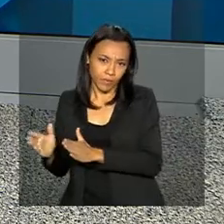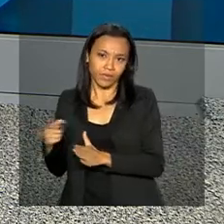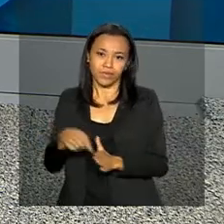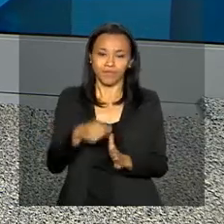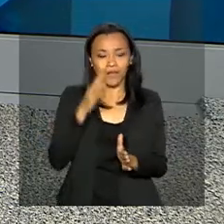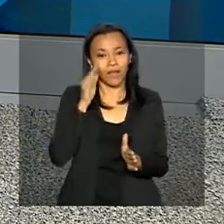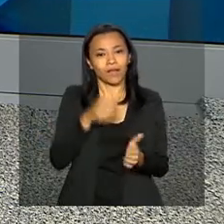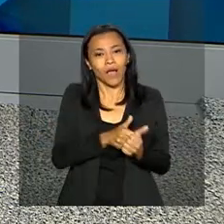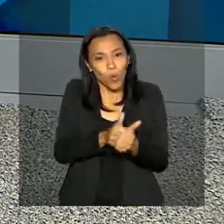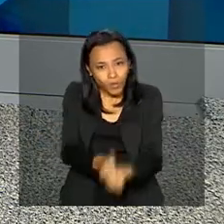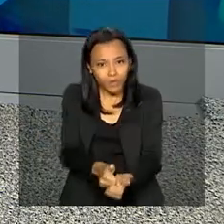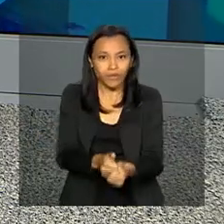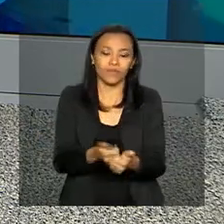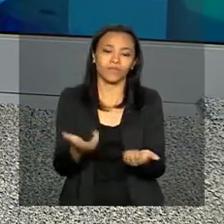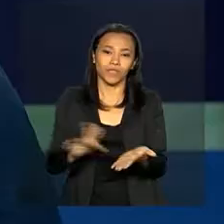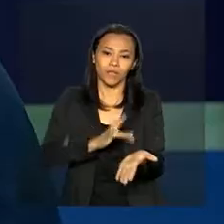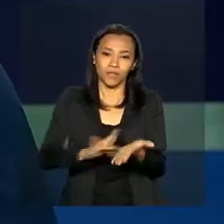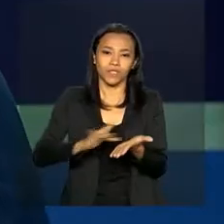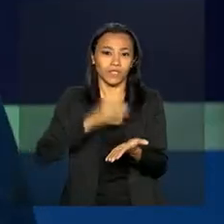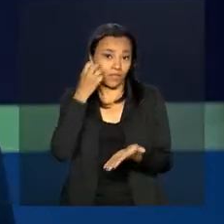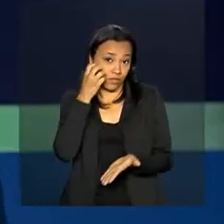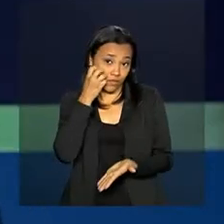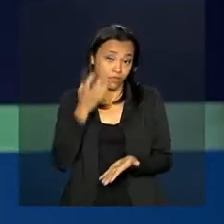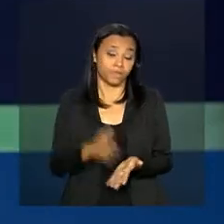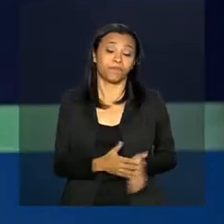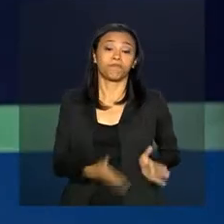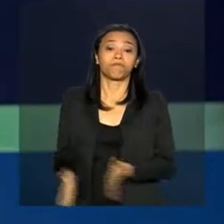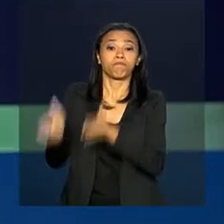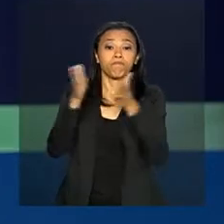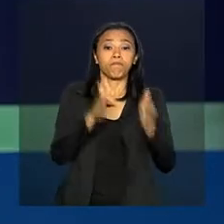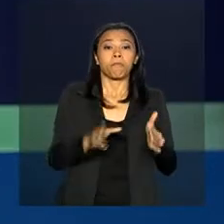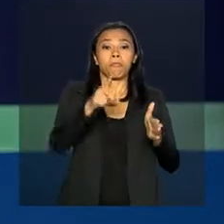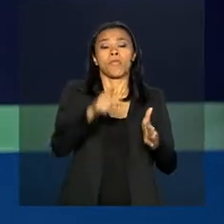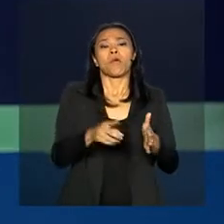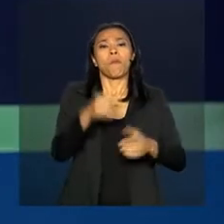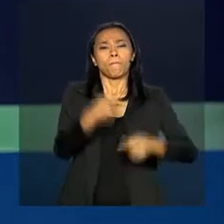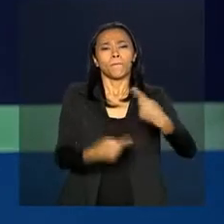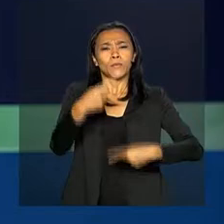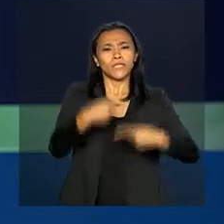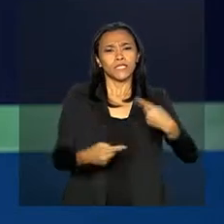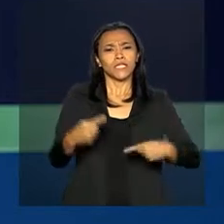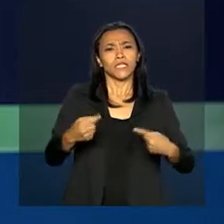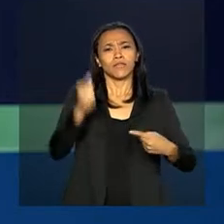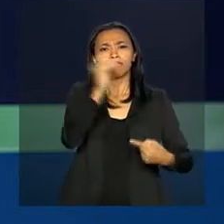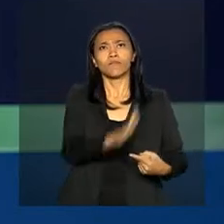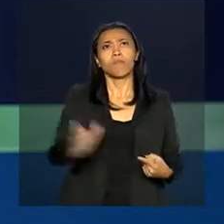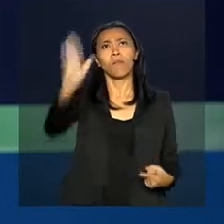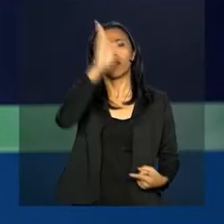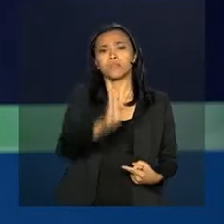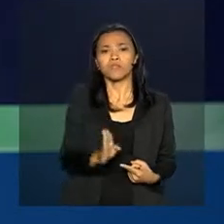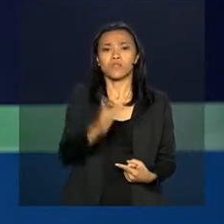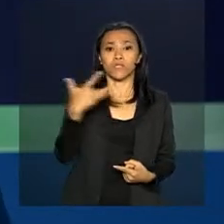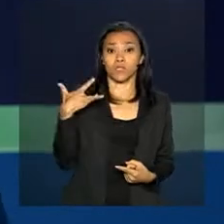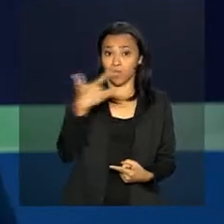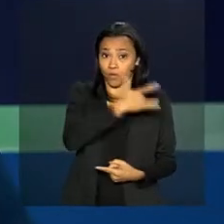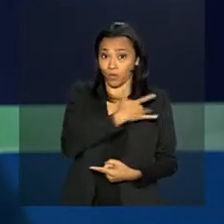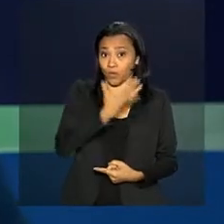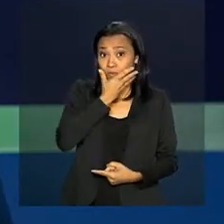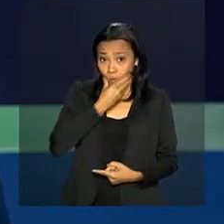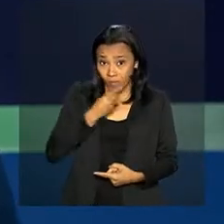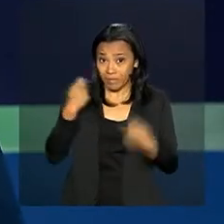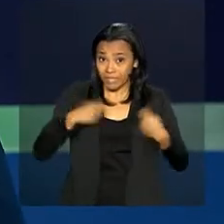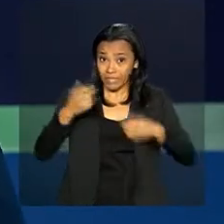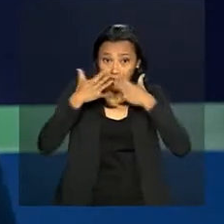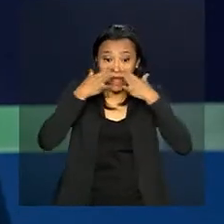smartphones e tablets. A Política Nacional de Saúde do Homem quer que eles também fiquem de olho na